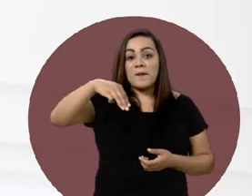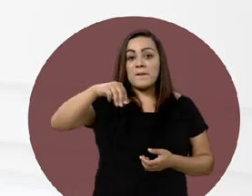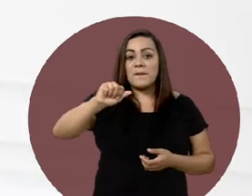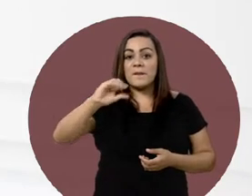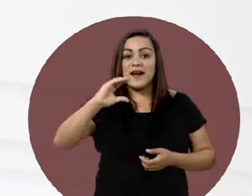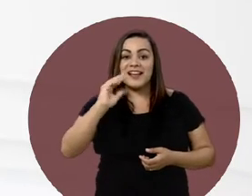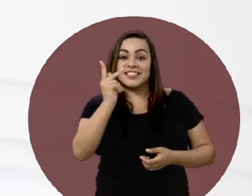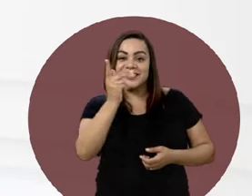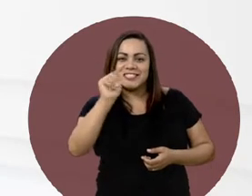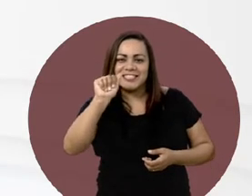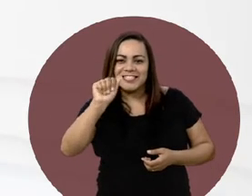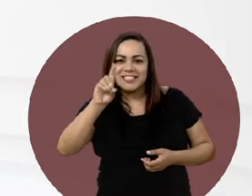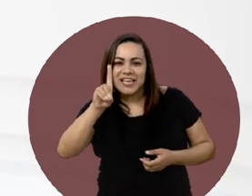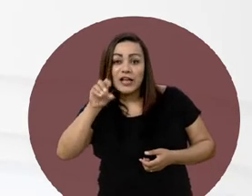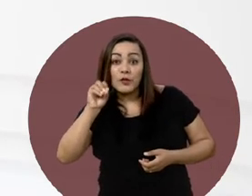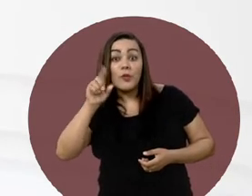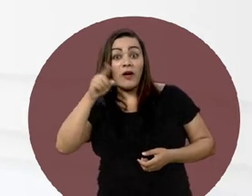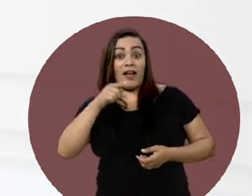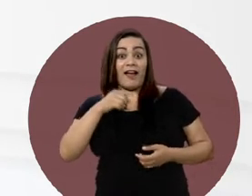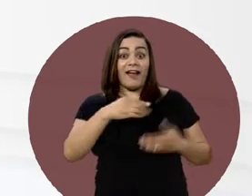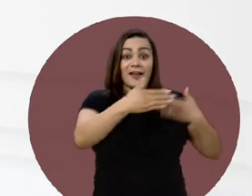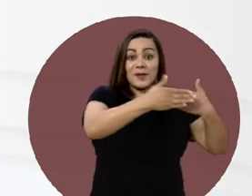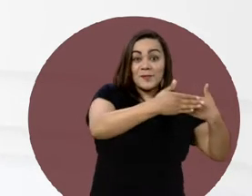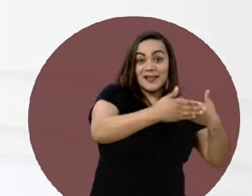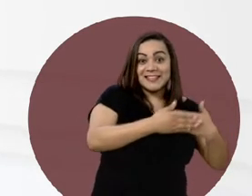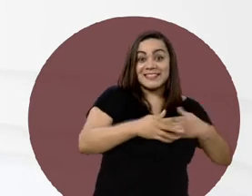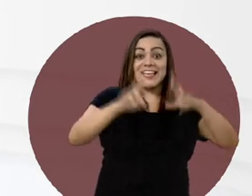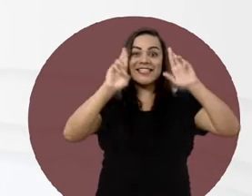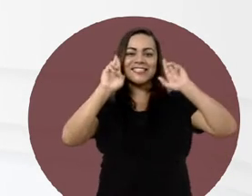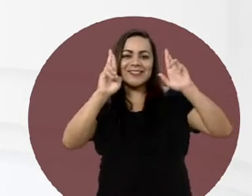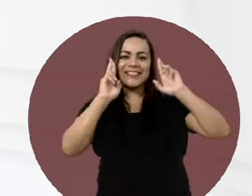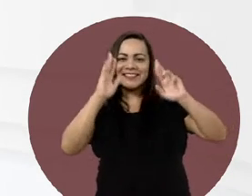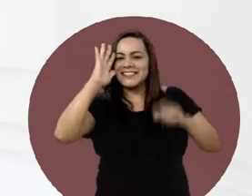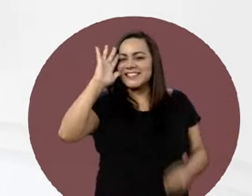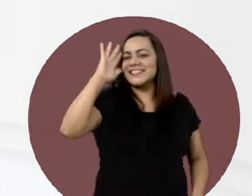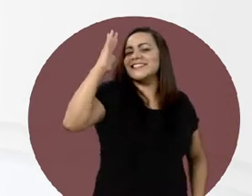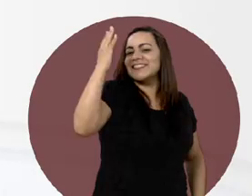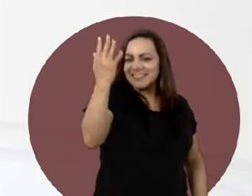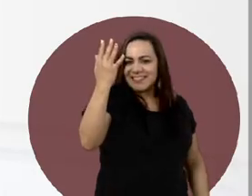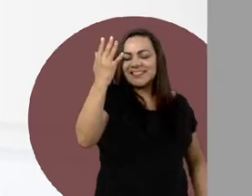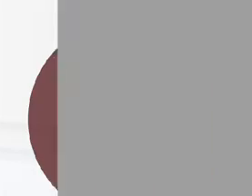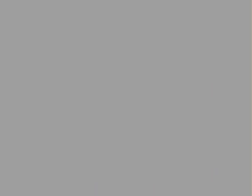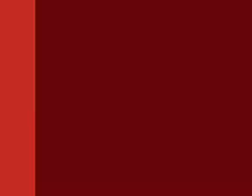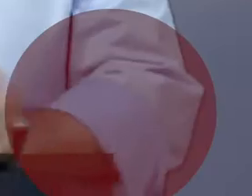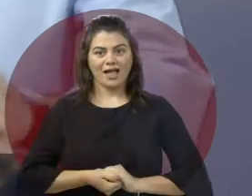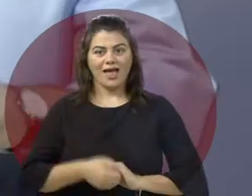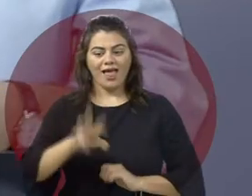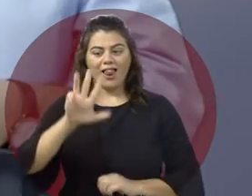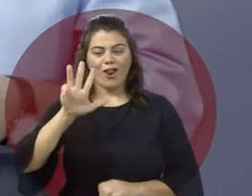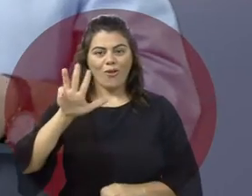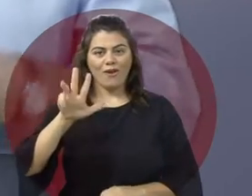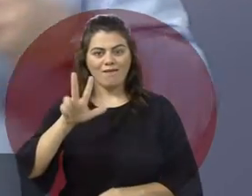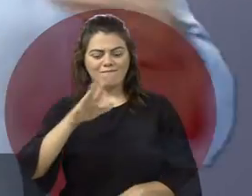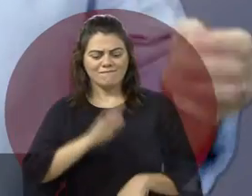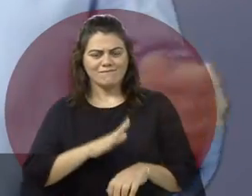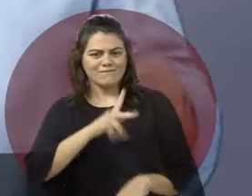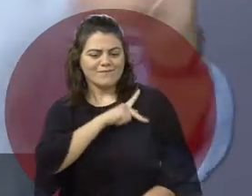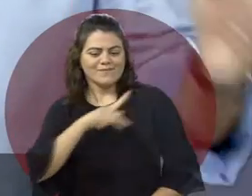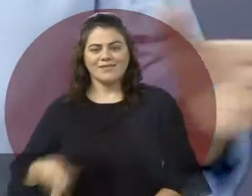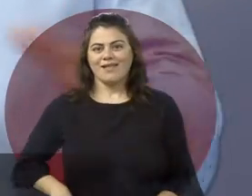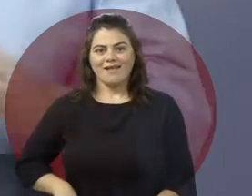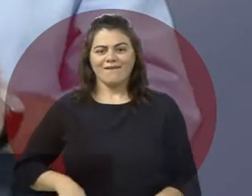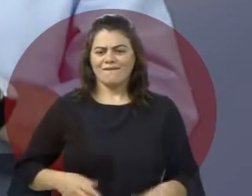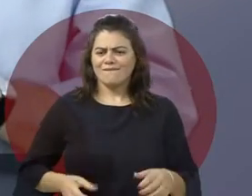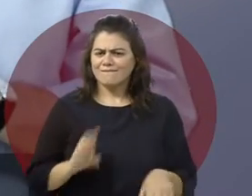Machado é pra Ribeirão, a esperança, a solução. Lula foi o